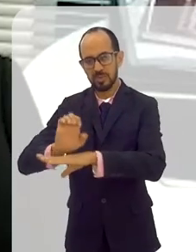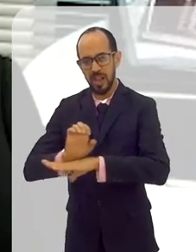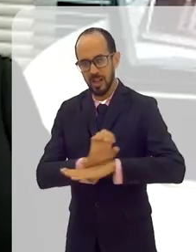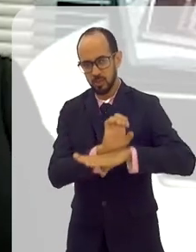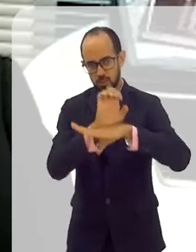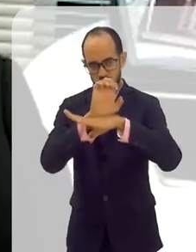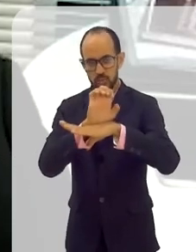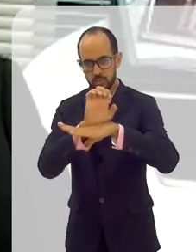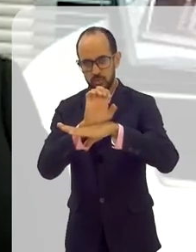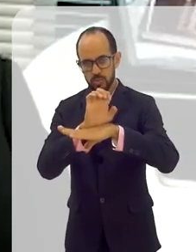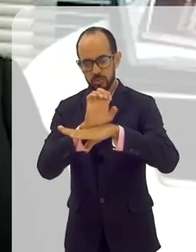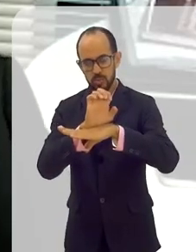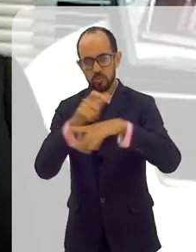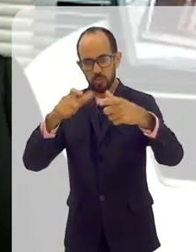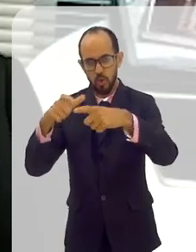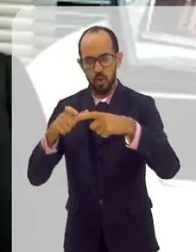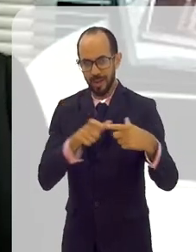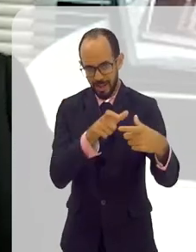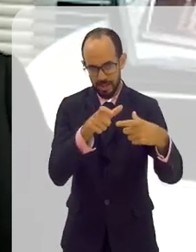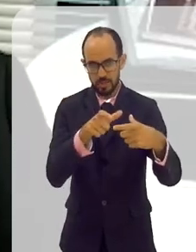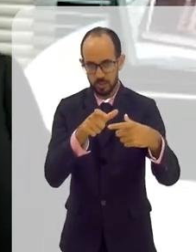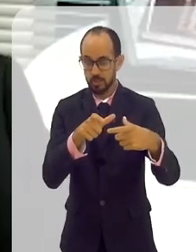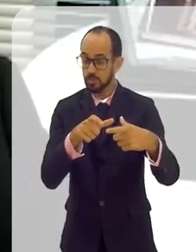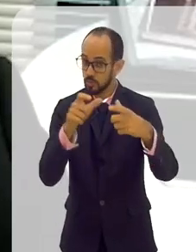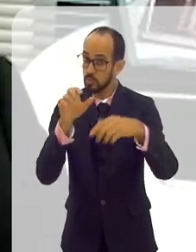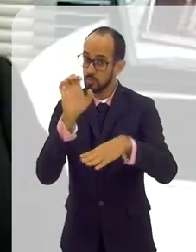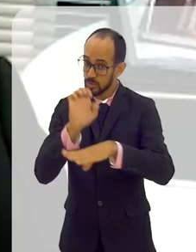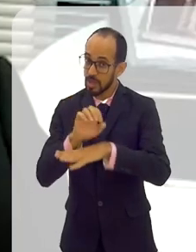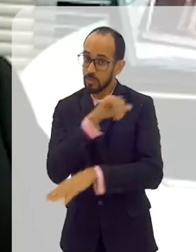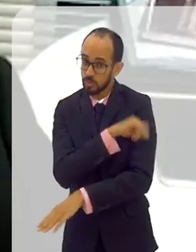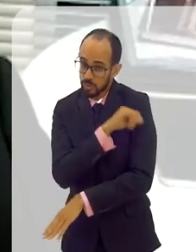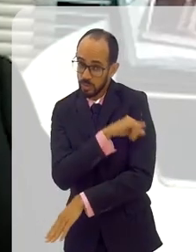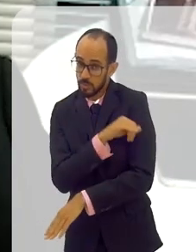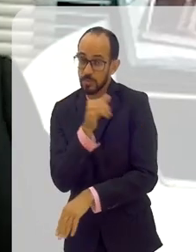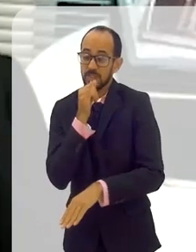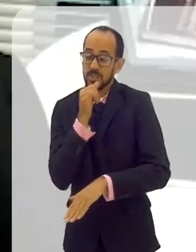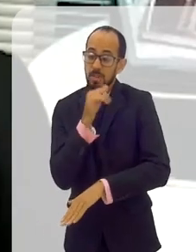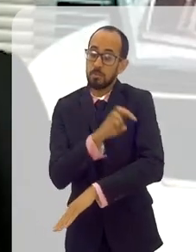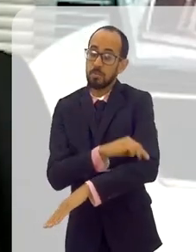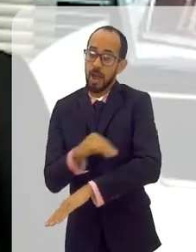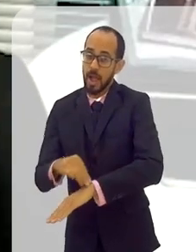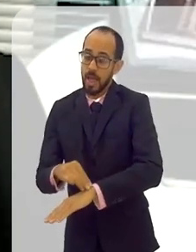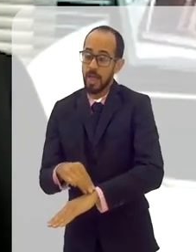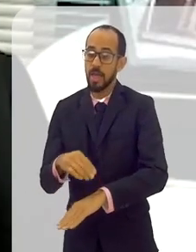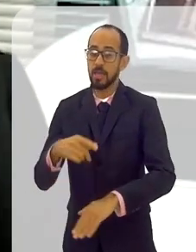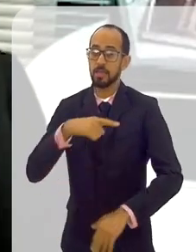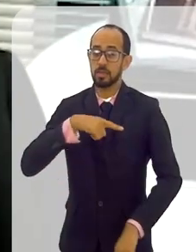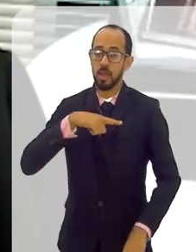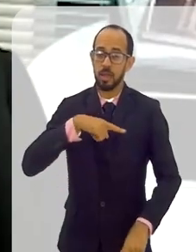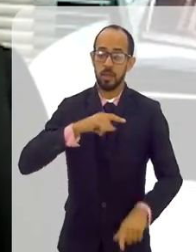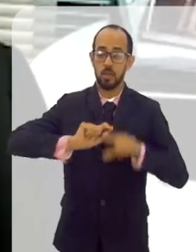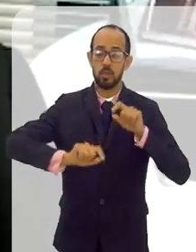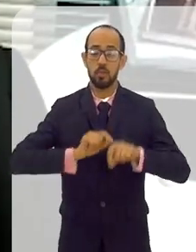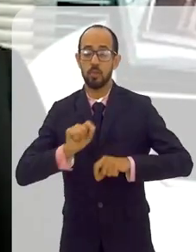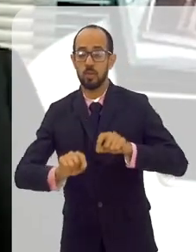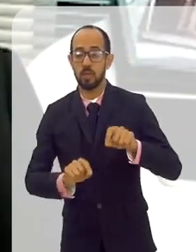territórios do nosso Estado que têm vocações diferentes. Veja, Macaé, por exemplo,